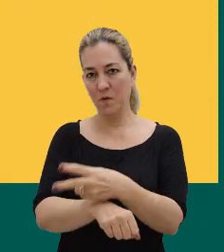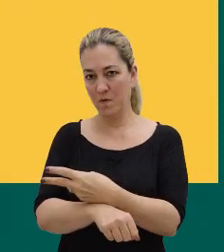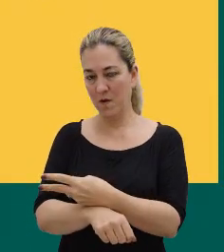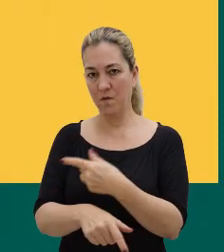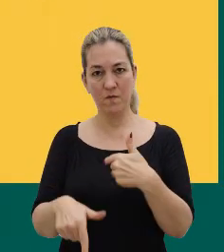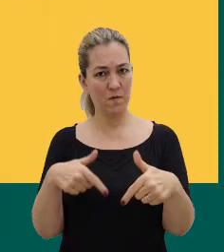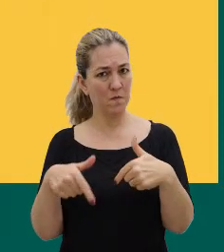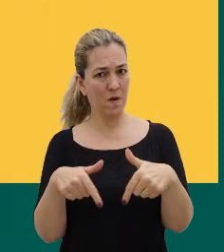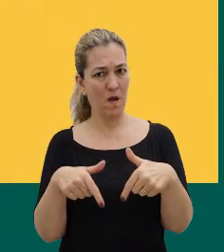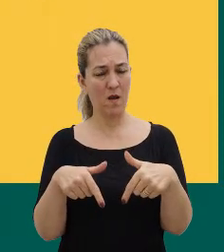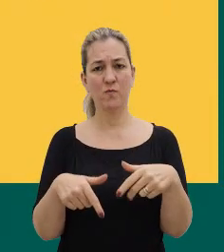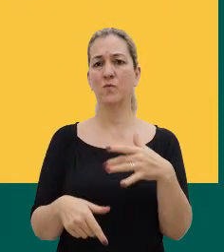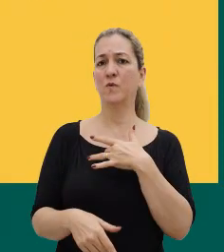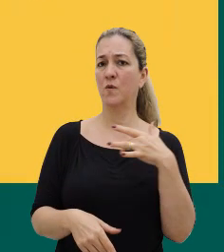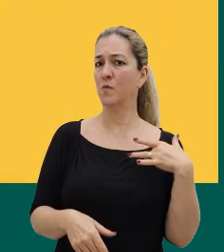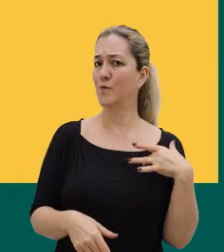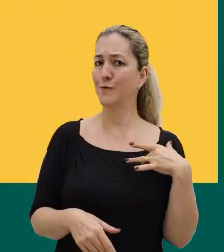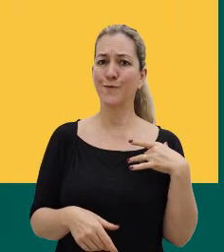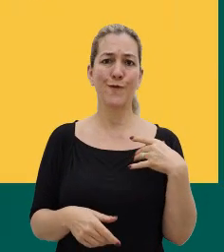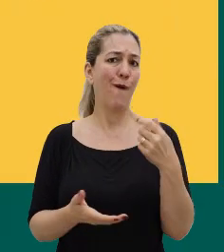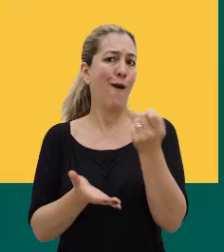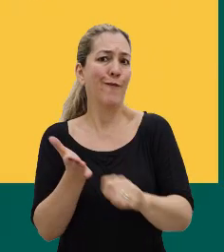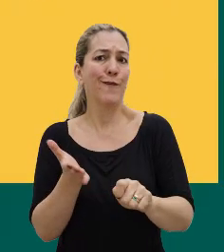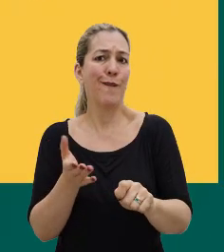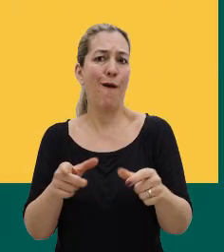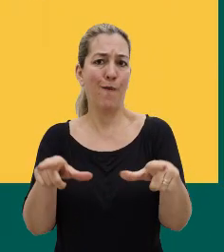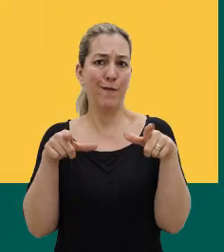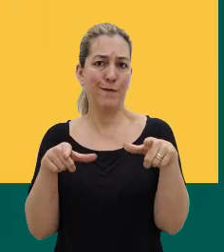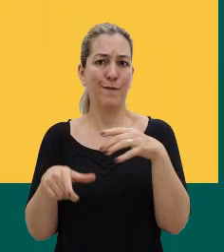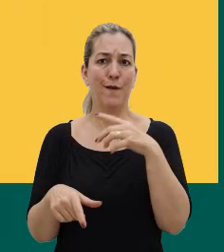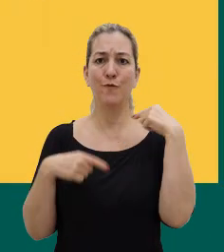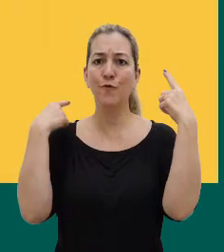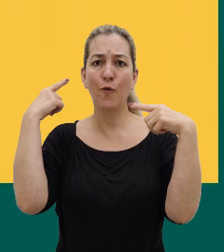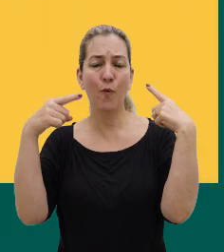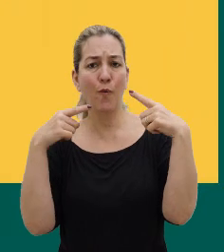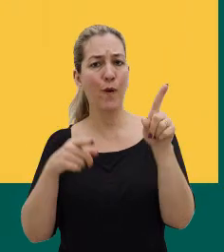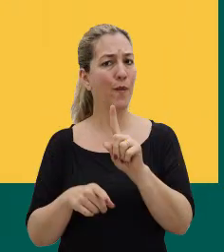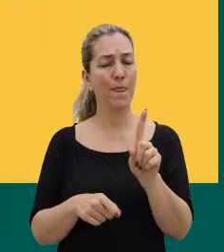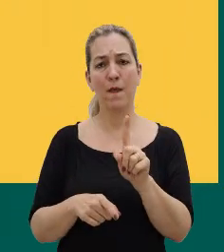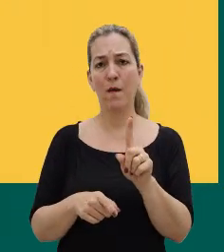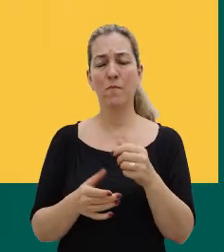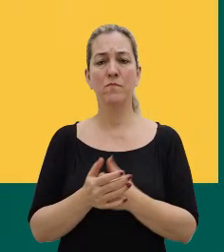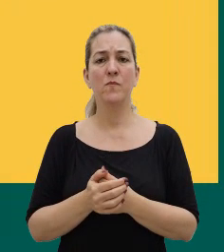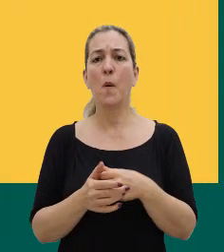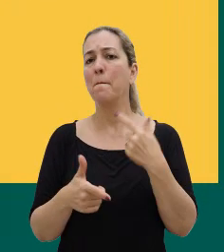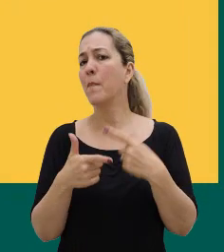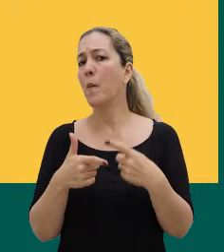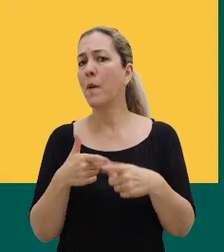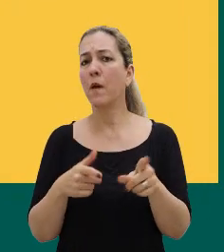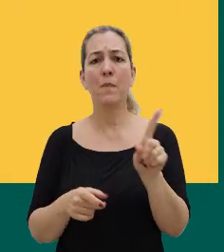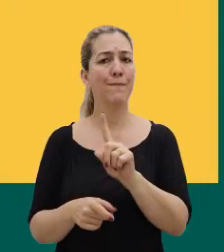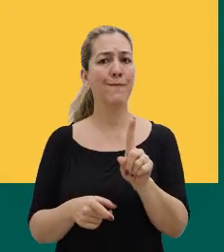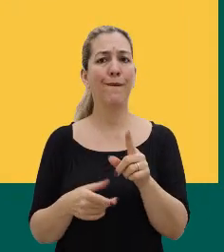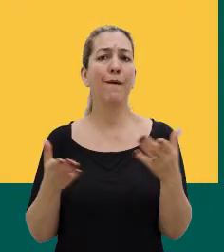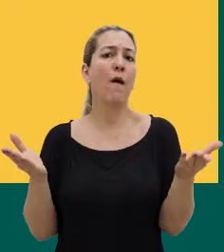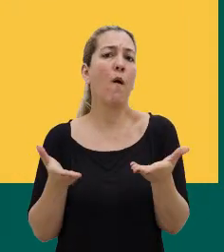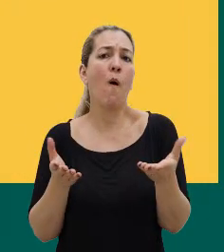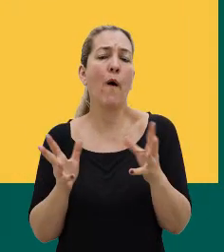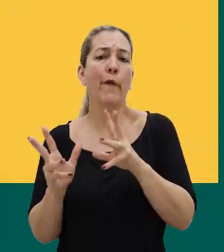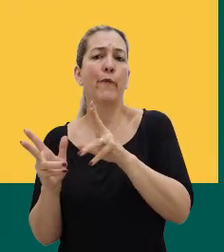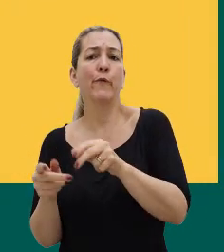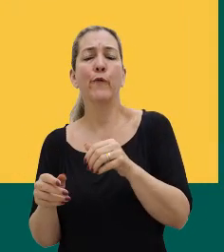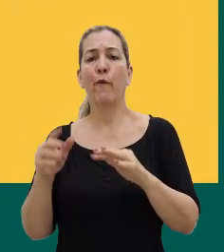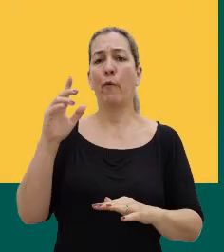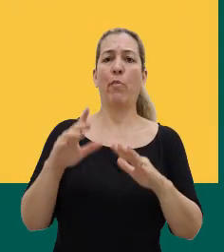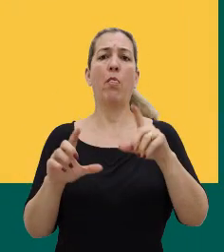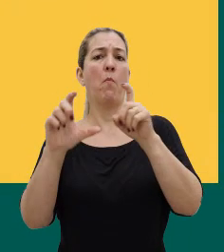saúde não é assinar um atestado de loucura, né, gente, tomar uma medicação não é um problema, não é que agora tu vai depender